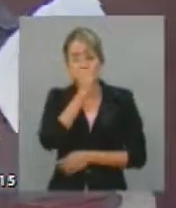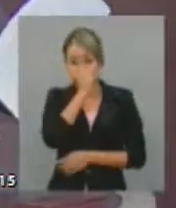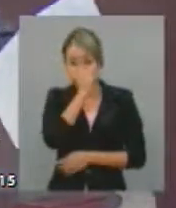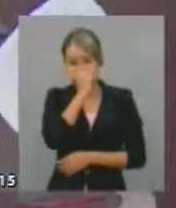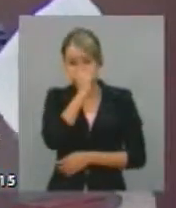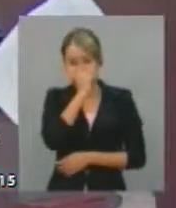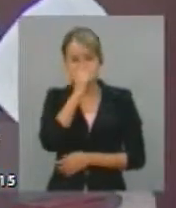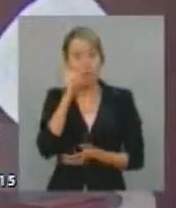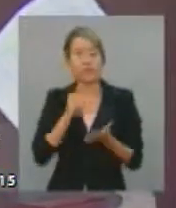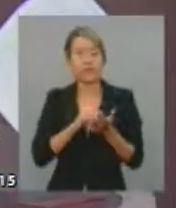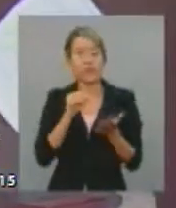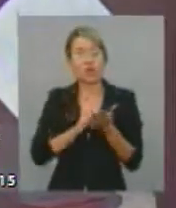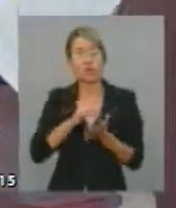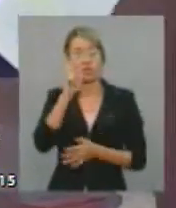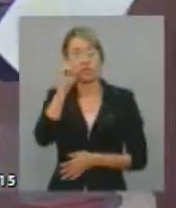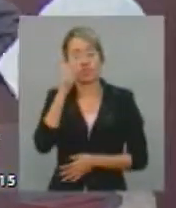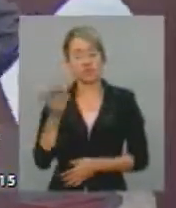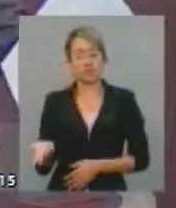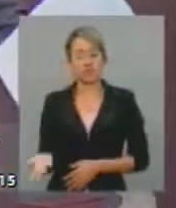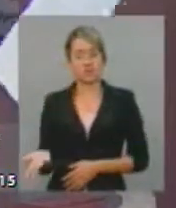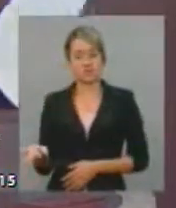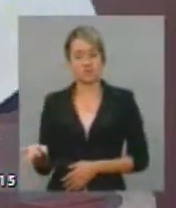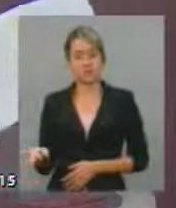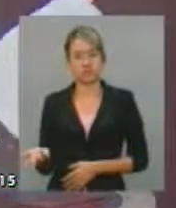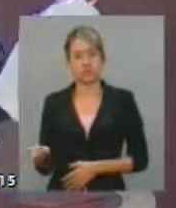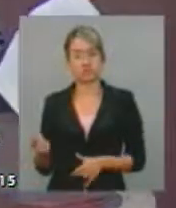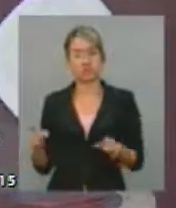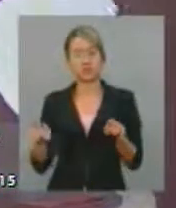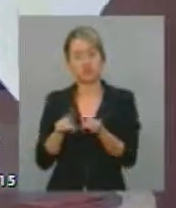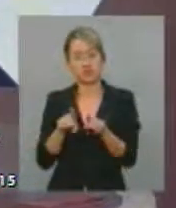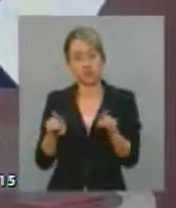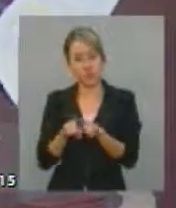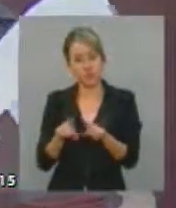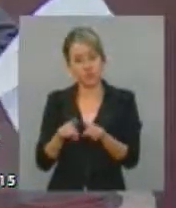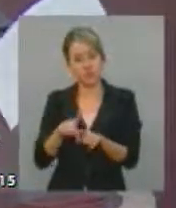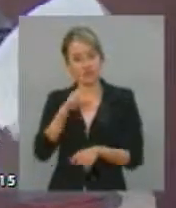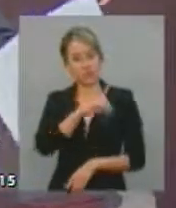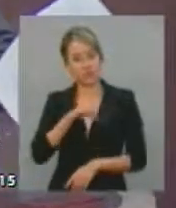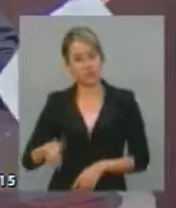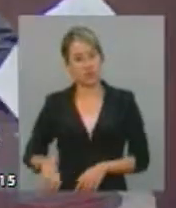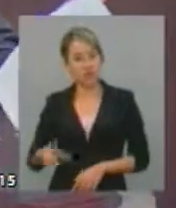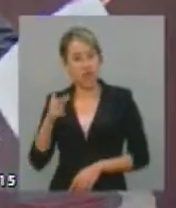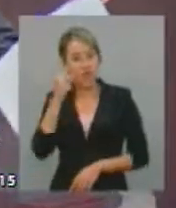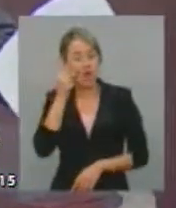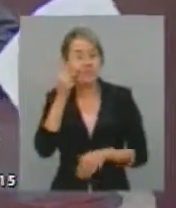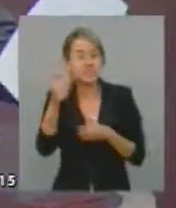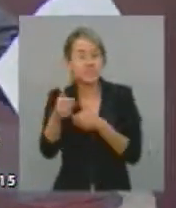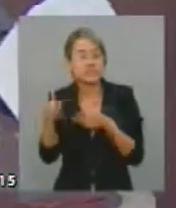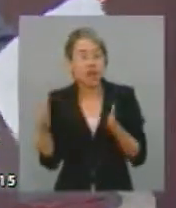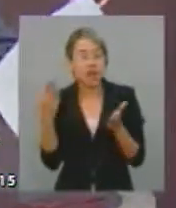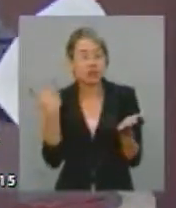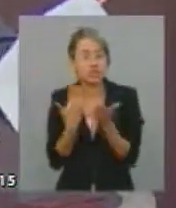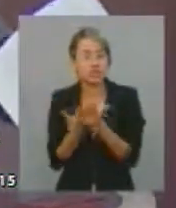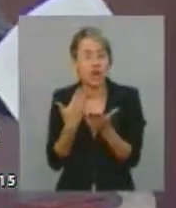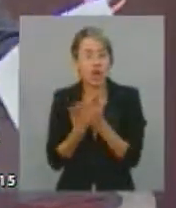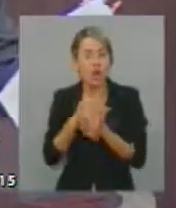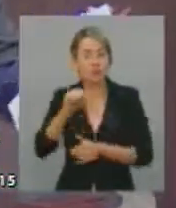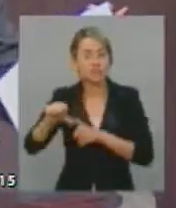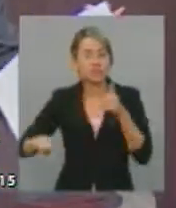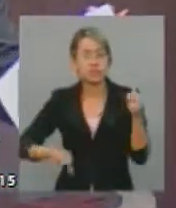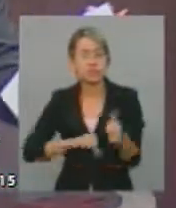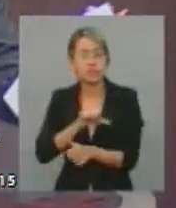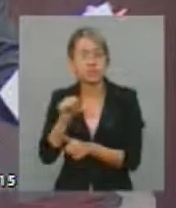falta d'água. Denúncia, deputado Heitor, de que salas de aula foram transformadas em